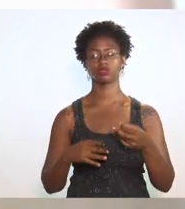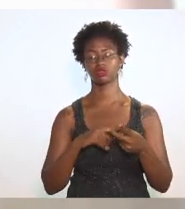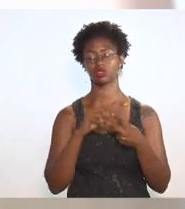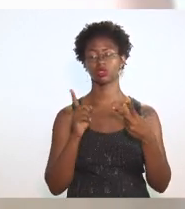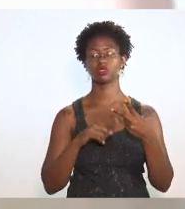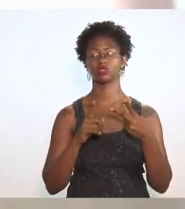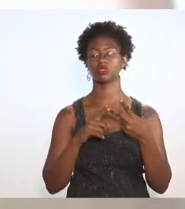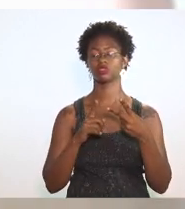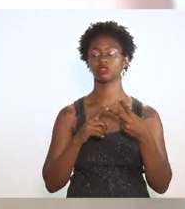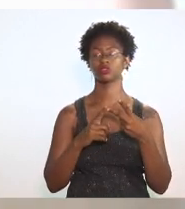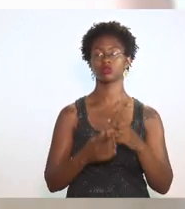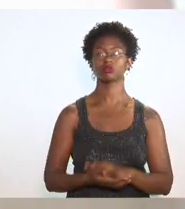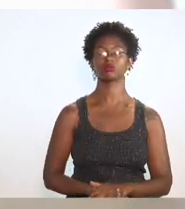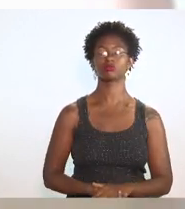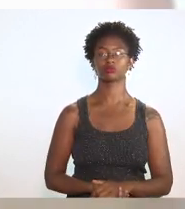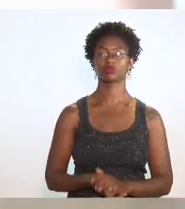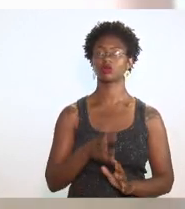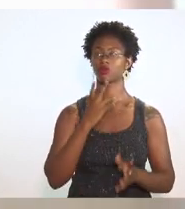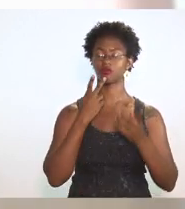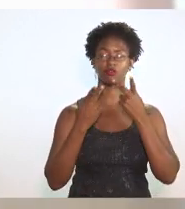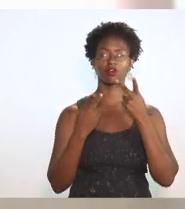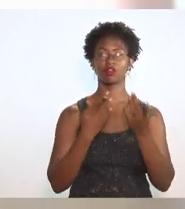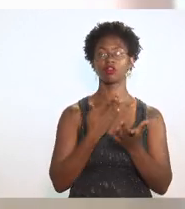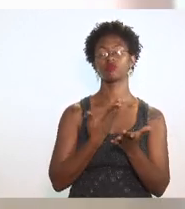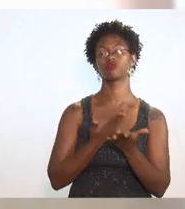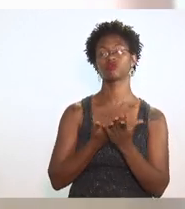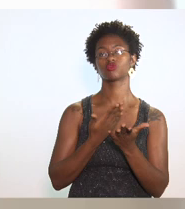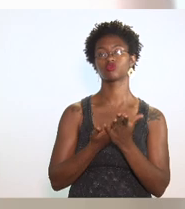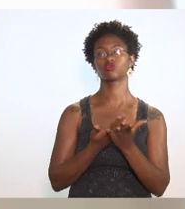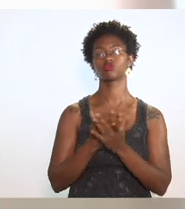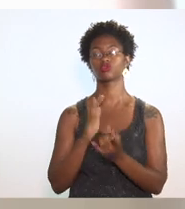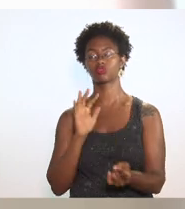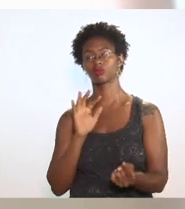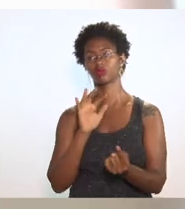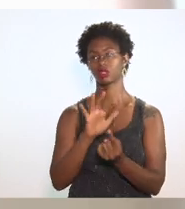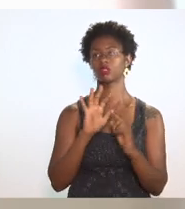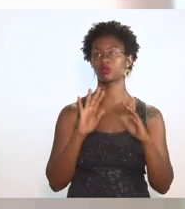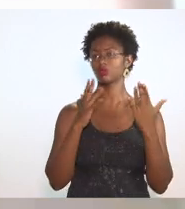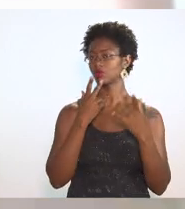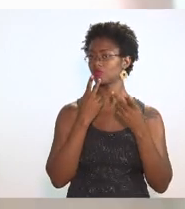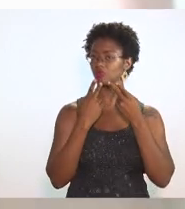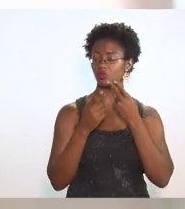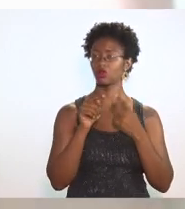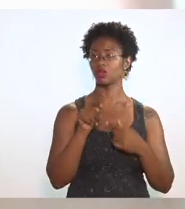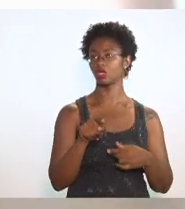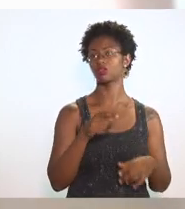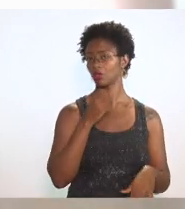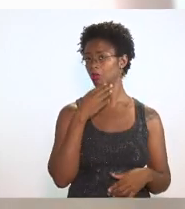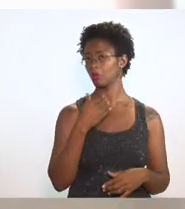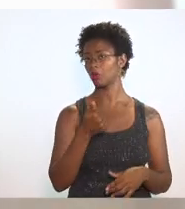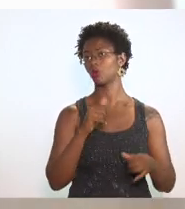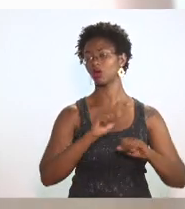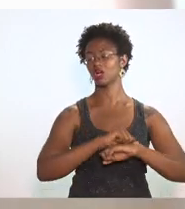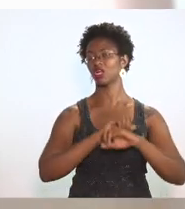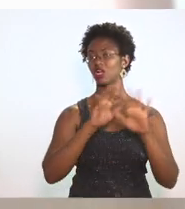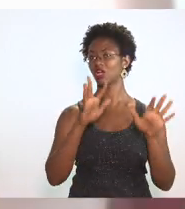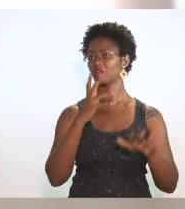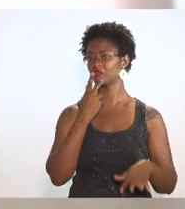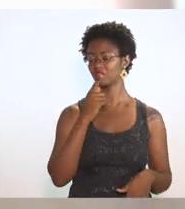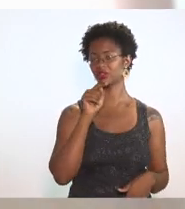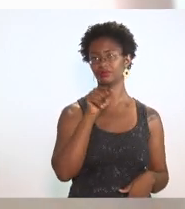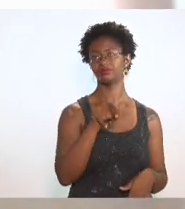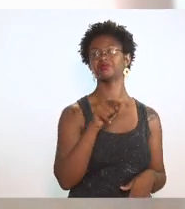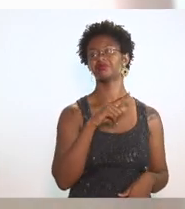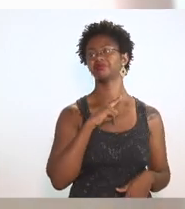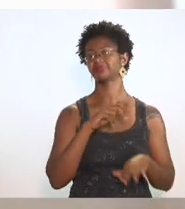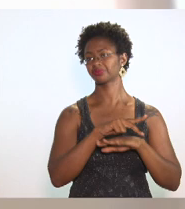é a questão do estudo de impacto. Quando a gente está falando de estudo de impacto, é bom a gente deixar aqui claro, existem diversos